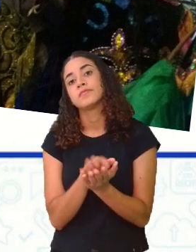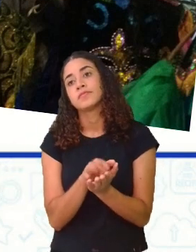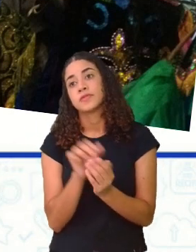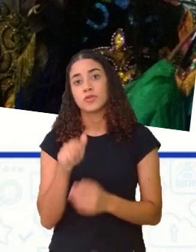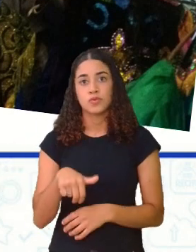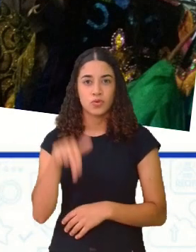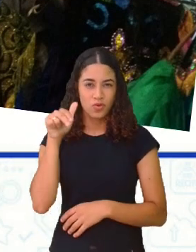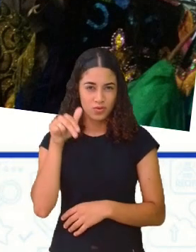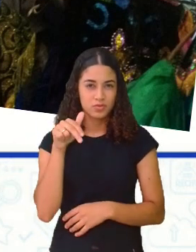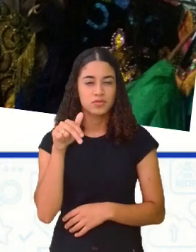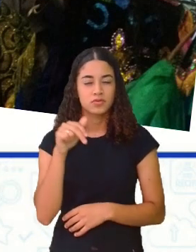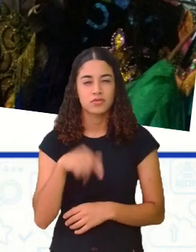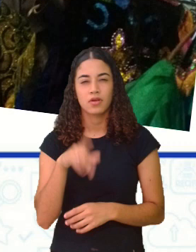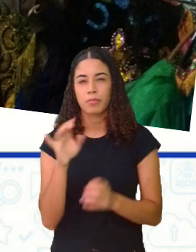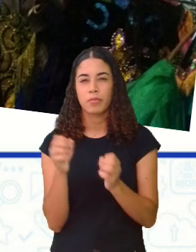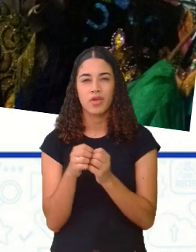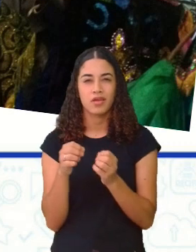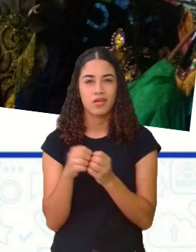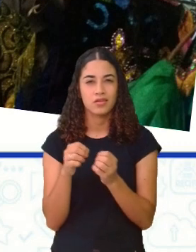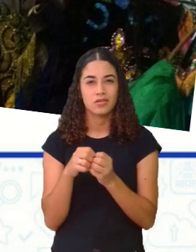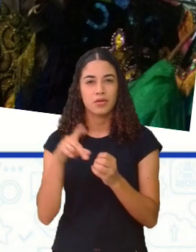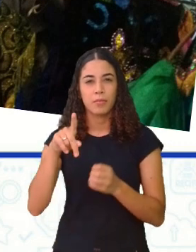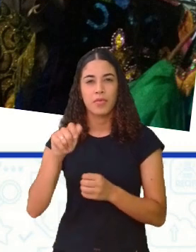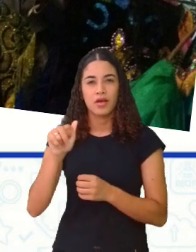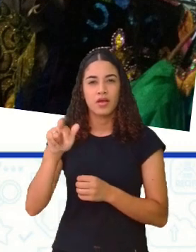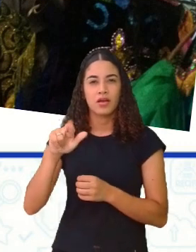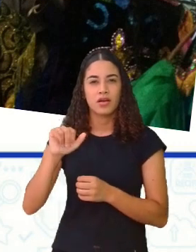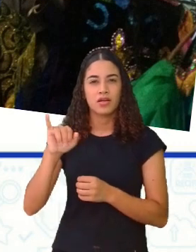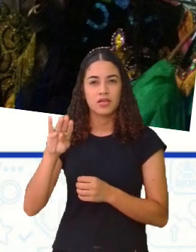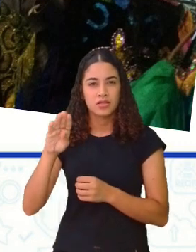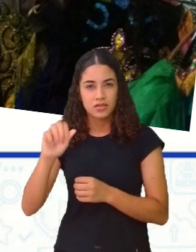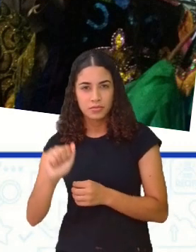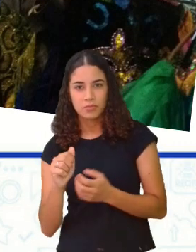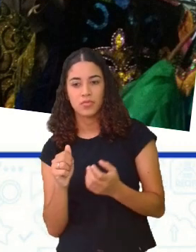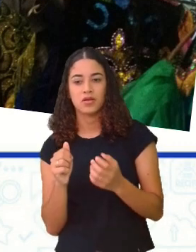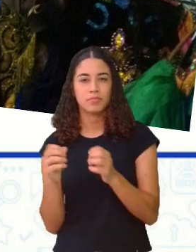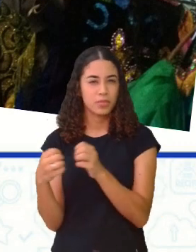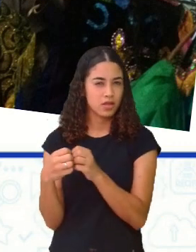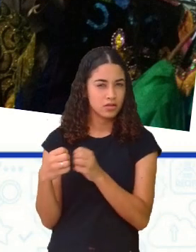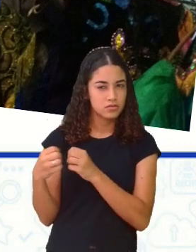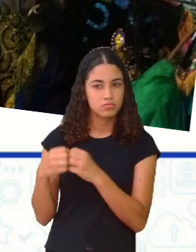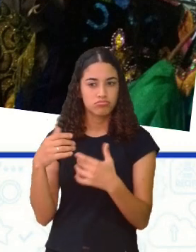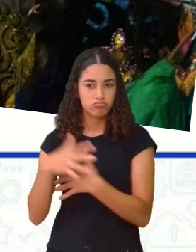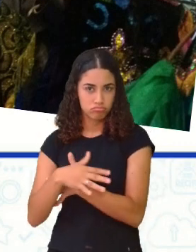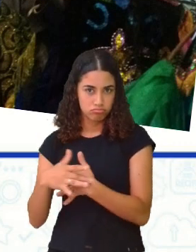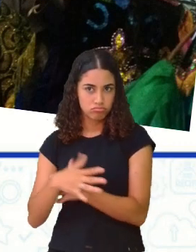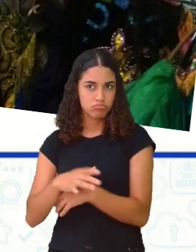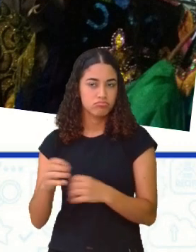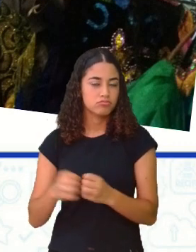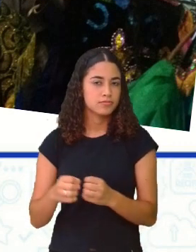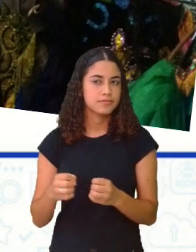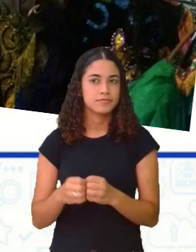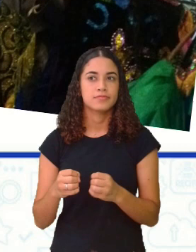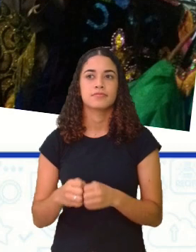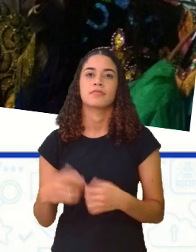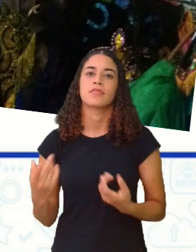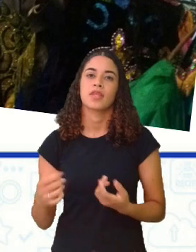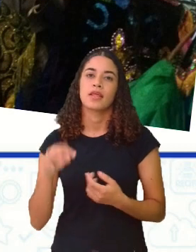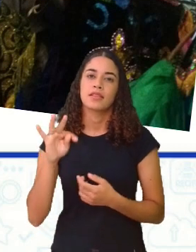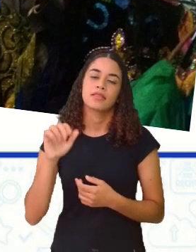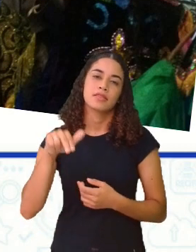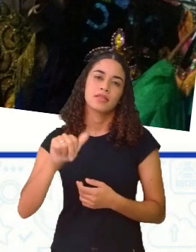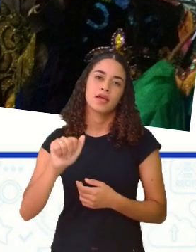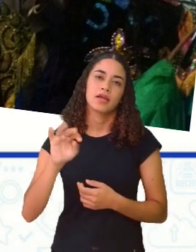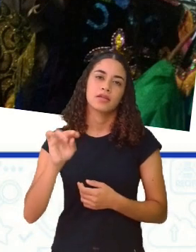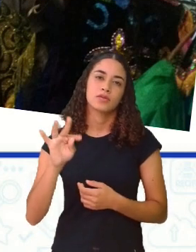que é ali bem próximo à Paraíba, a Aliança. Então, aquelas cidades ali próximas, na tuba,